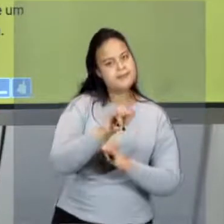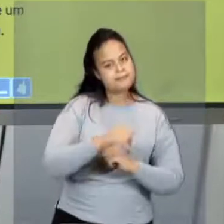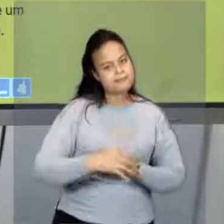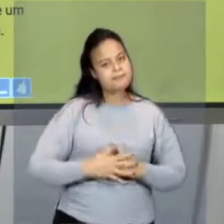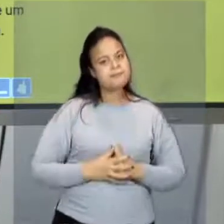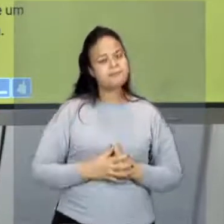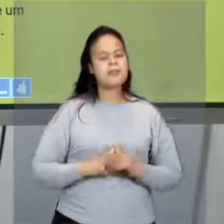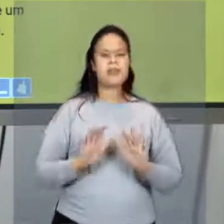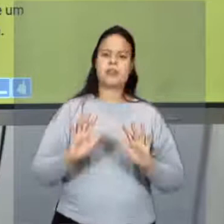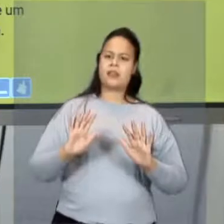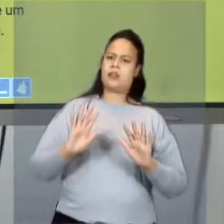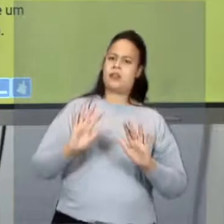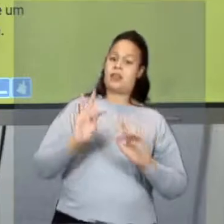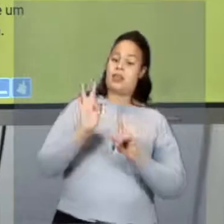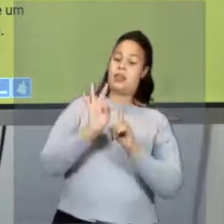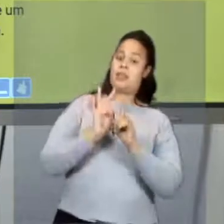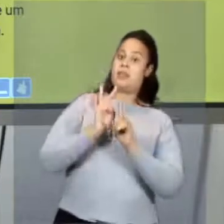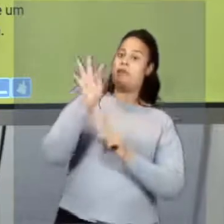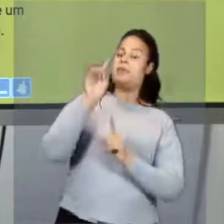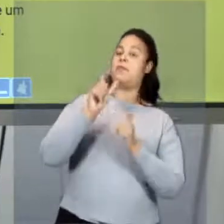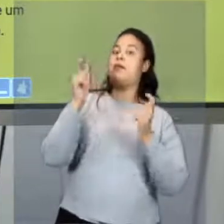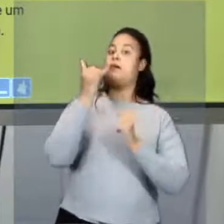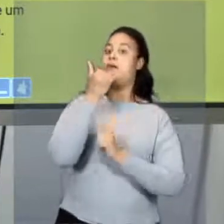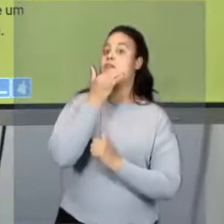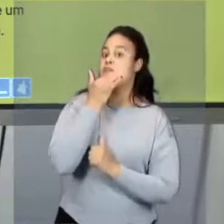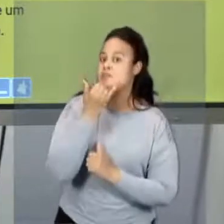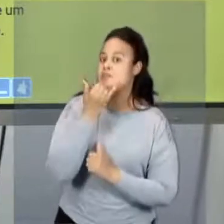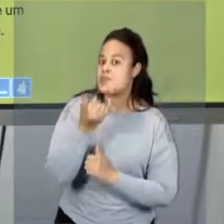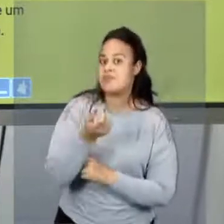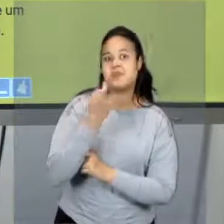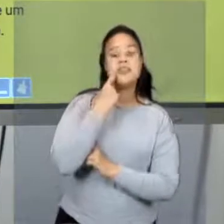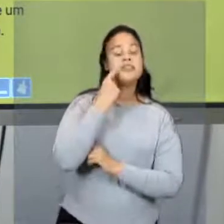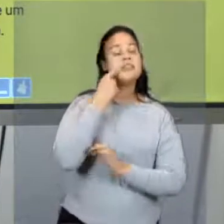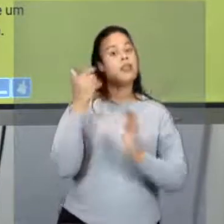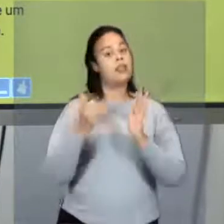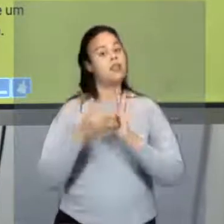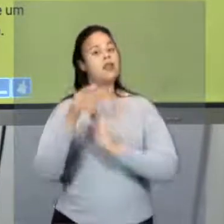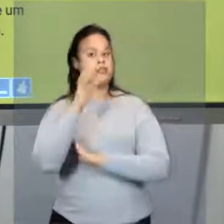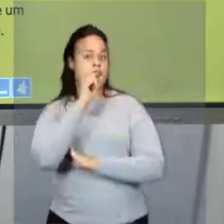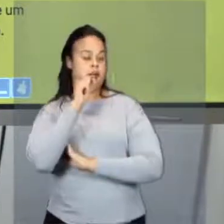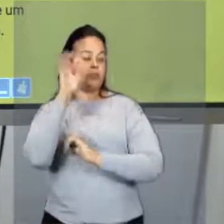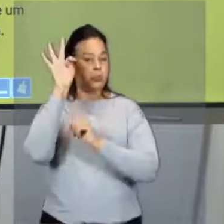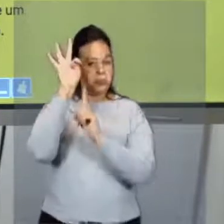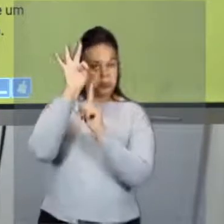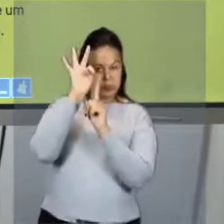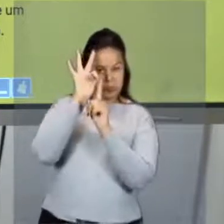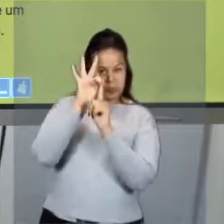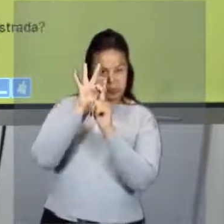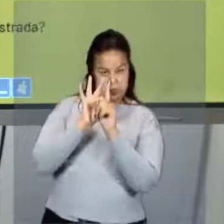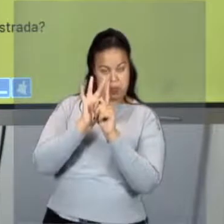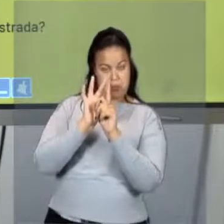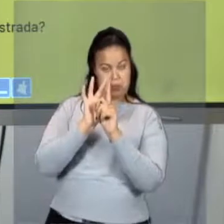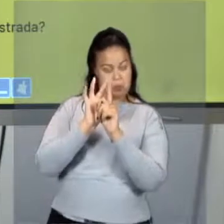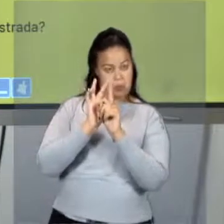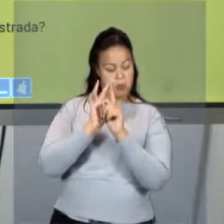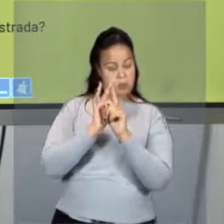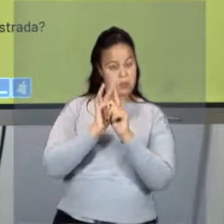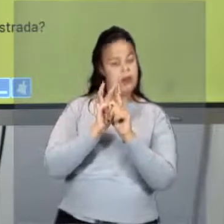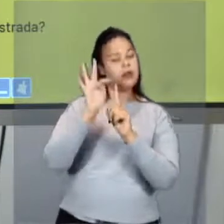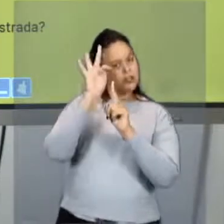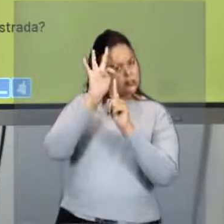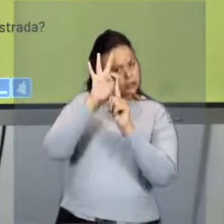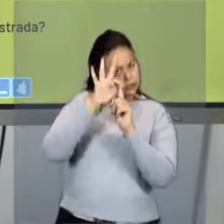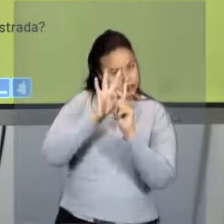Não, mas ele fala temperatura máxima. Desculpe. De sexta-feira para sábado, houve uma diminuição da temperatura máxima. Uma